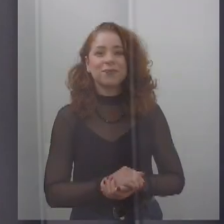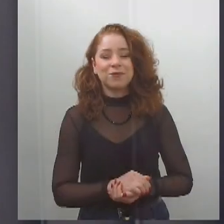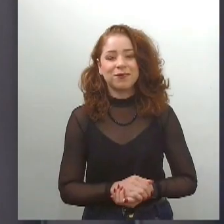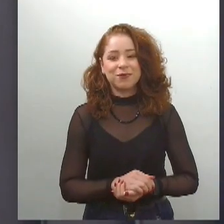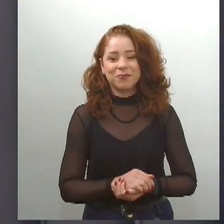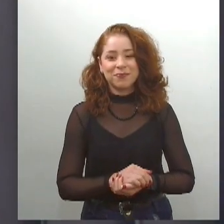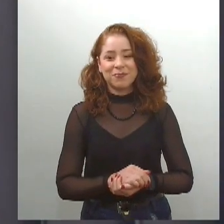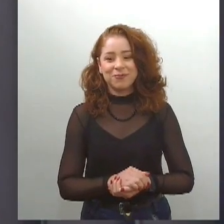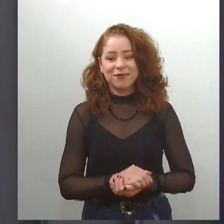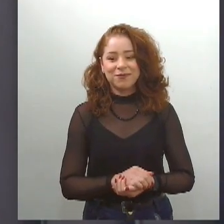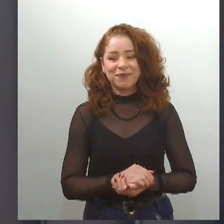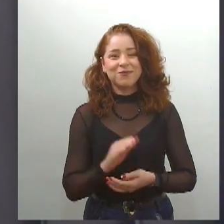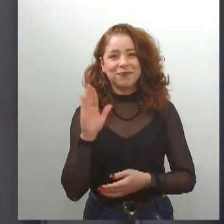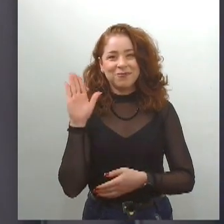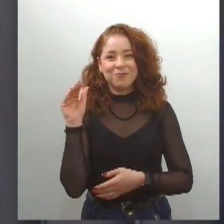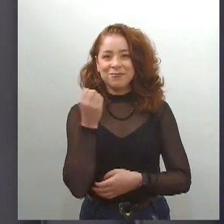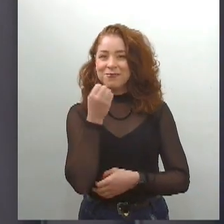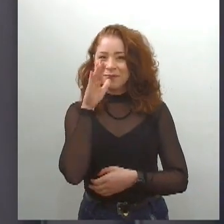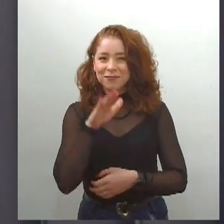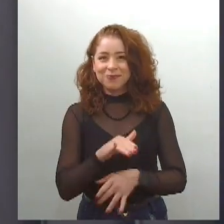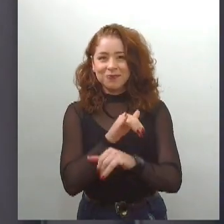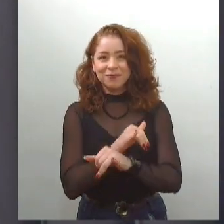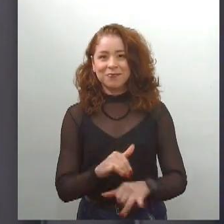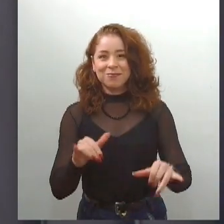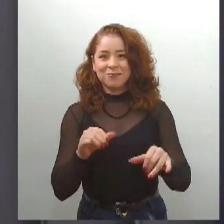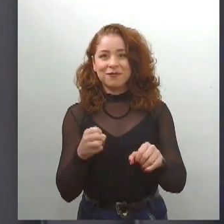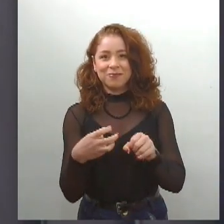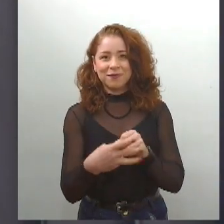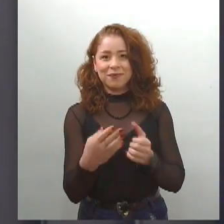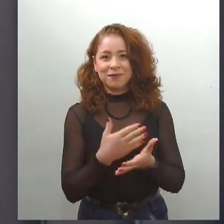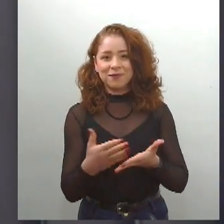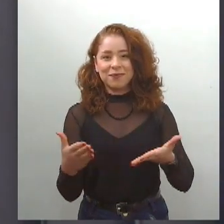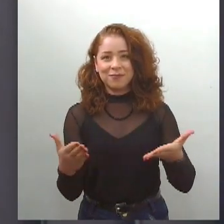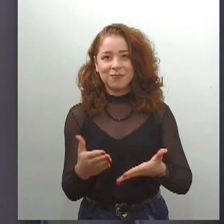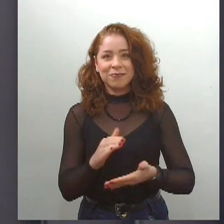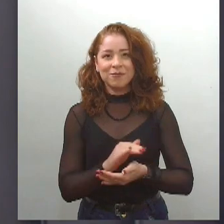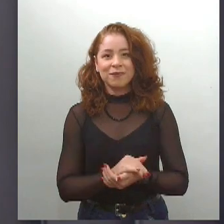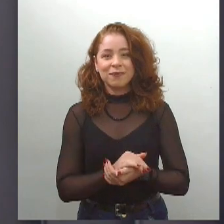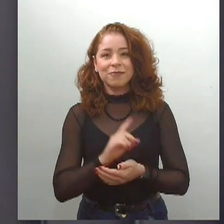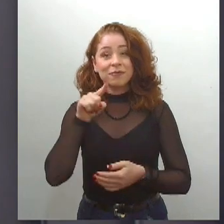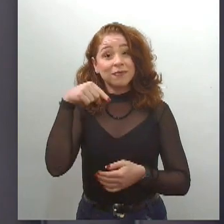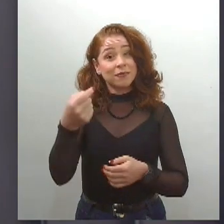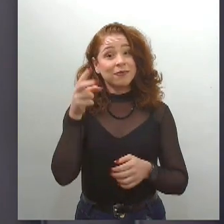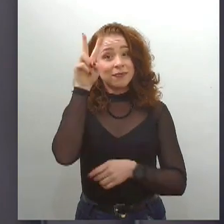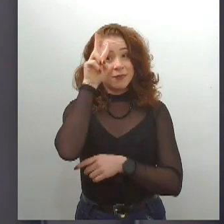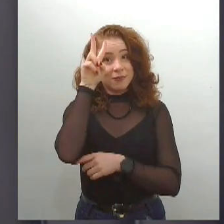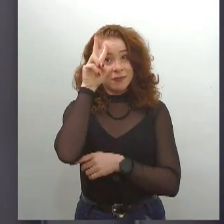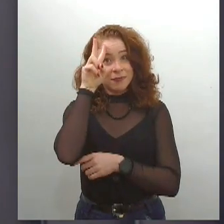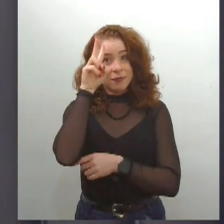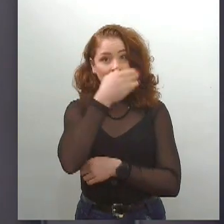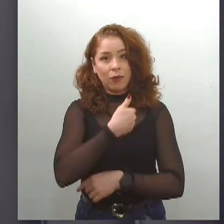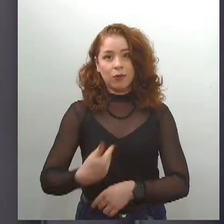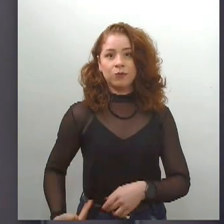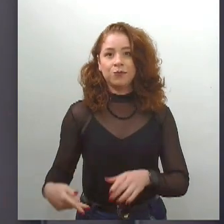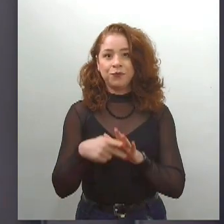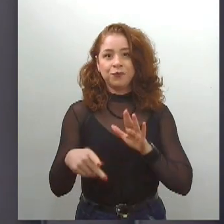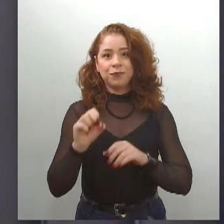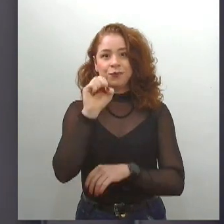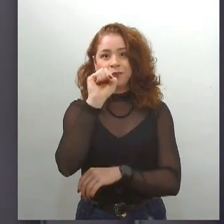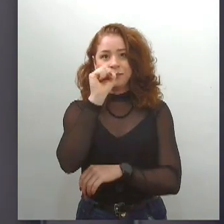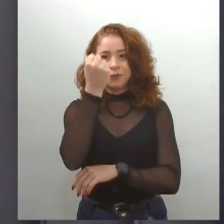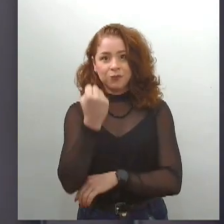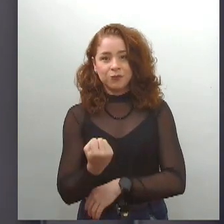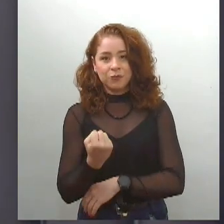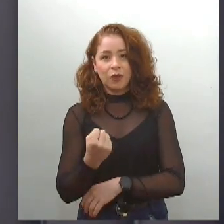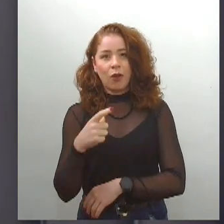Olá, boa tarde. O Informativo TV LES está no ar. E olha, na próxima segunda-feira, o governo do Estado fará a solenidade de